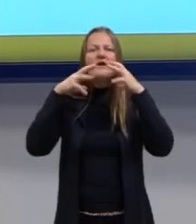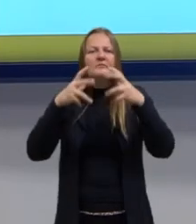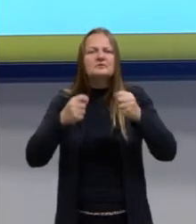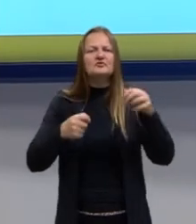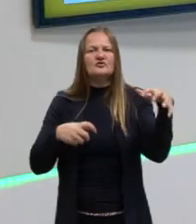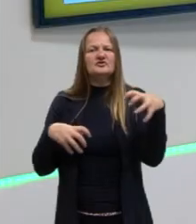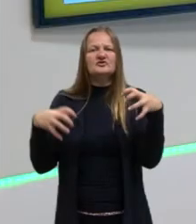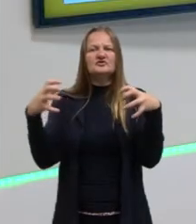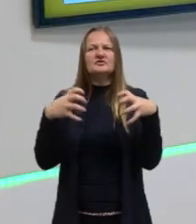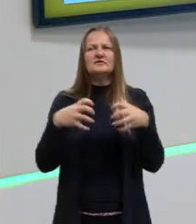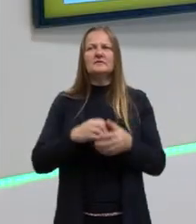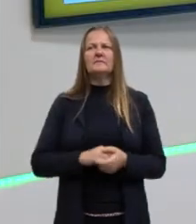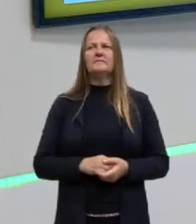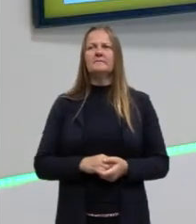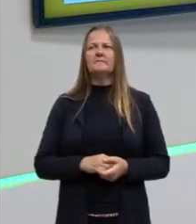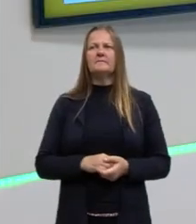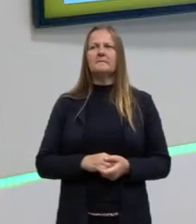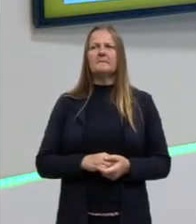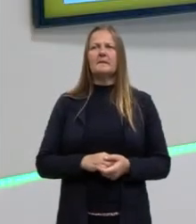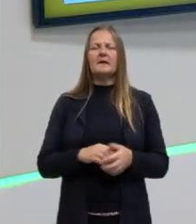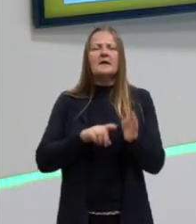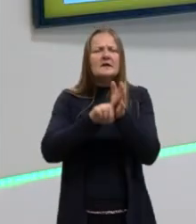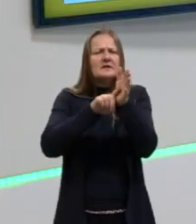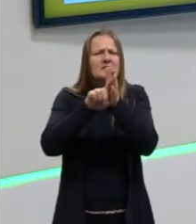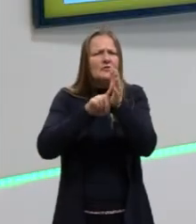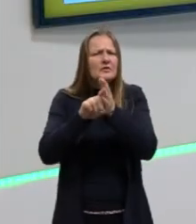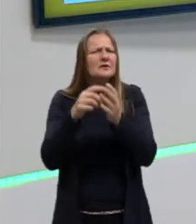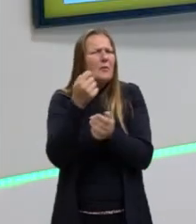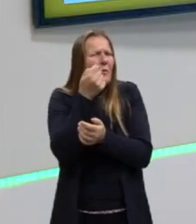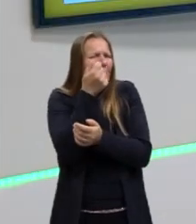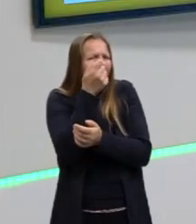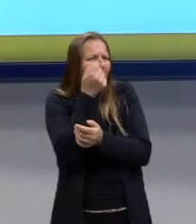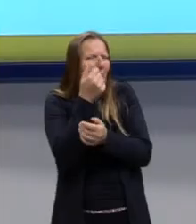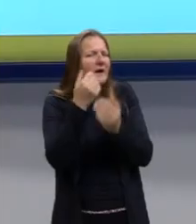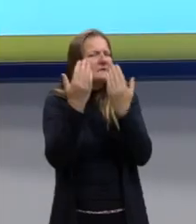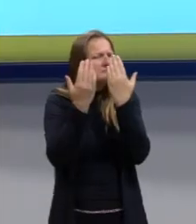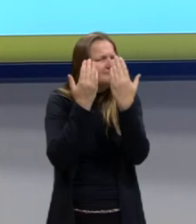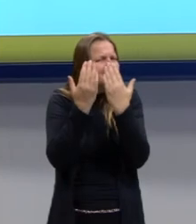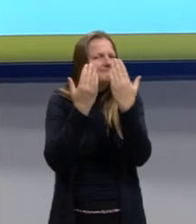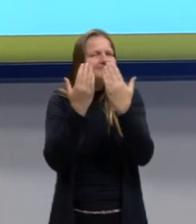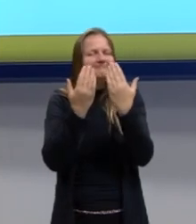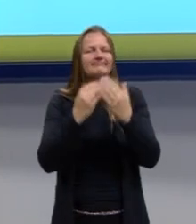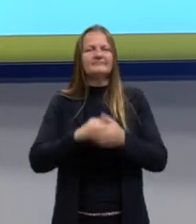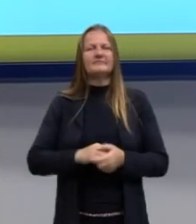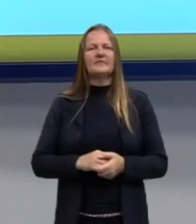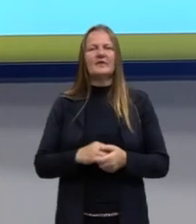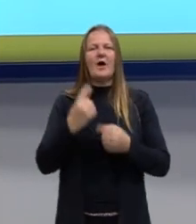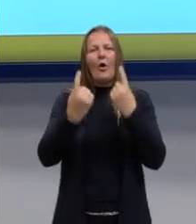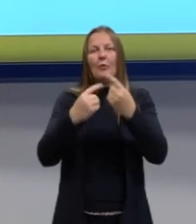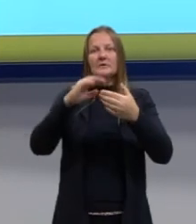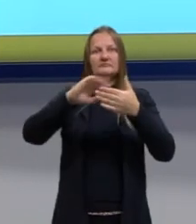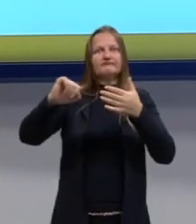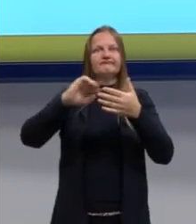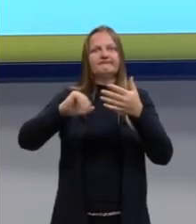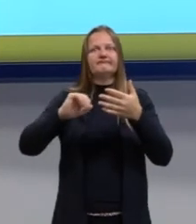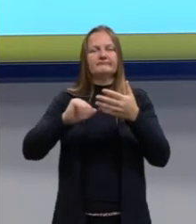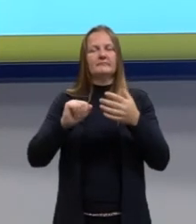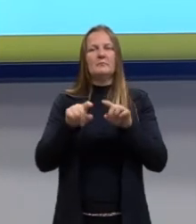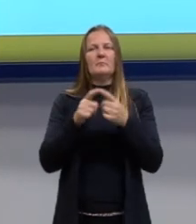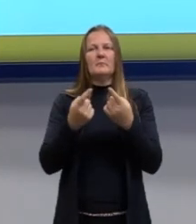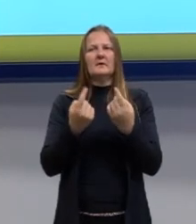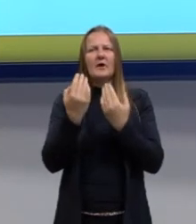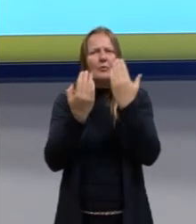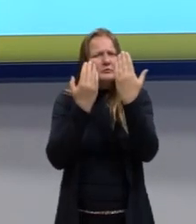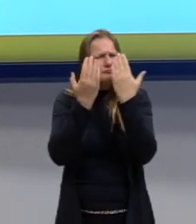Então, vocês podem ver que as questões, muitas delas, algumas são, a gente pode excluir direto, né? De cara, a gente vê,